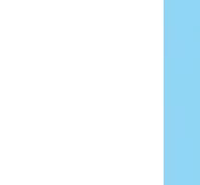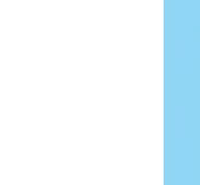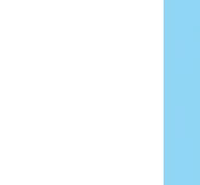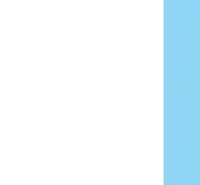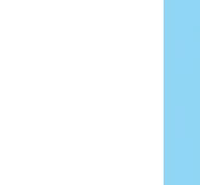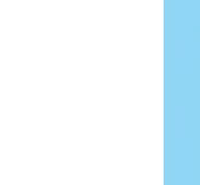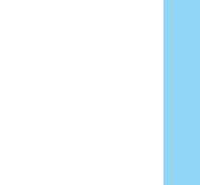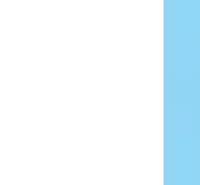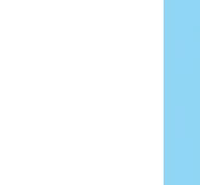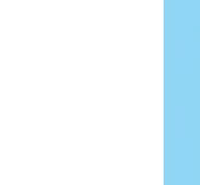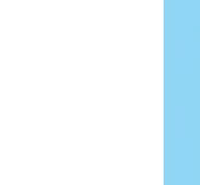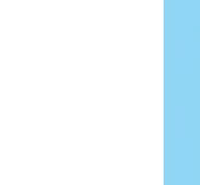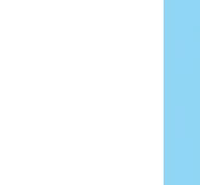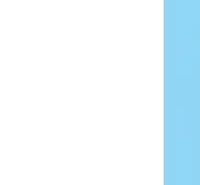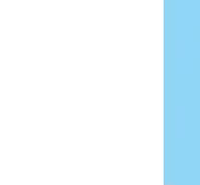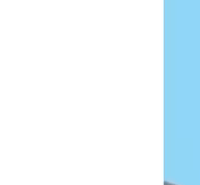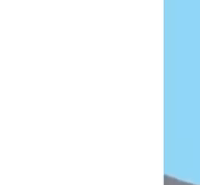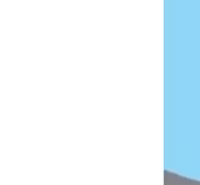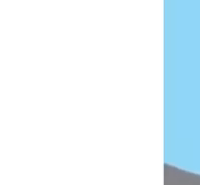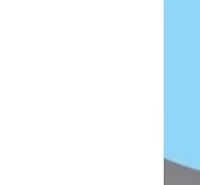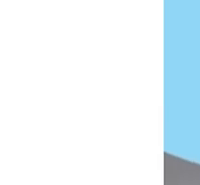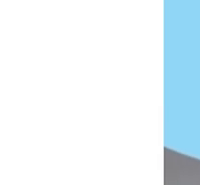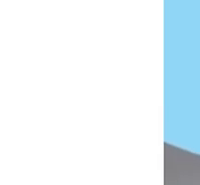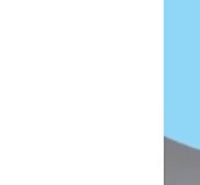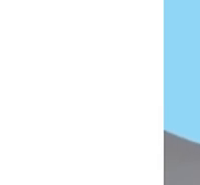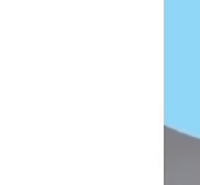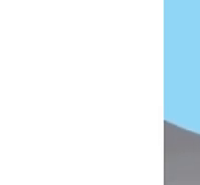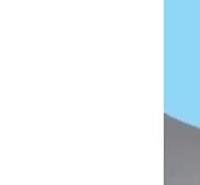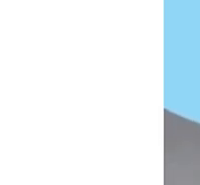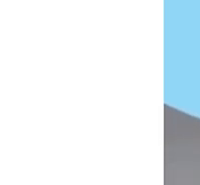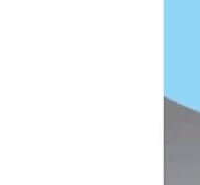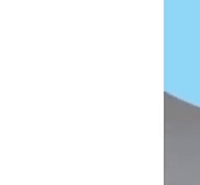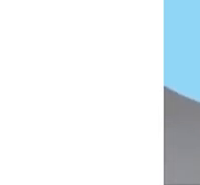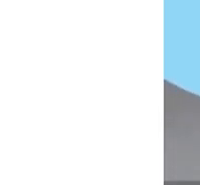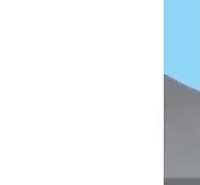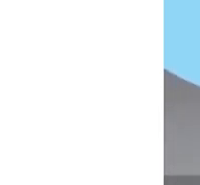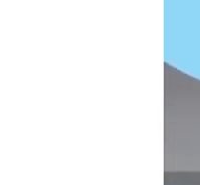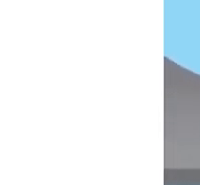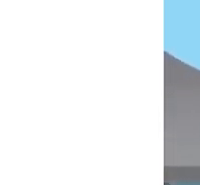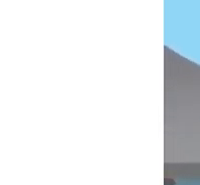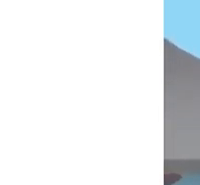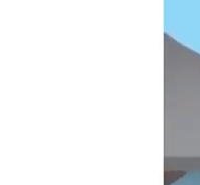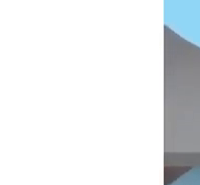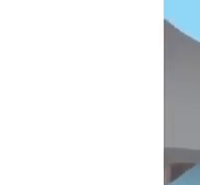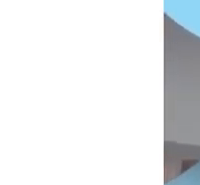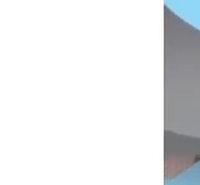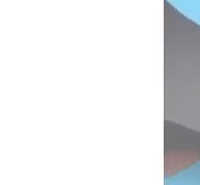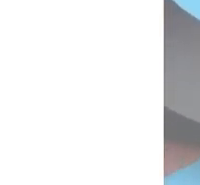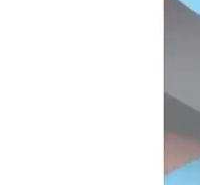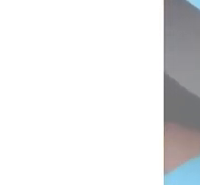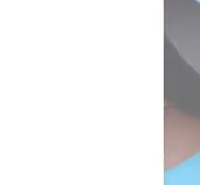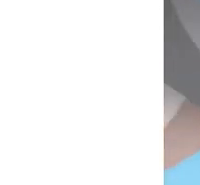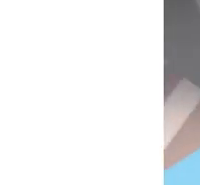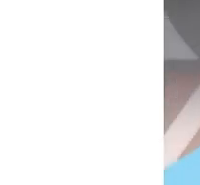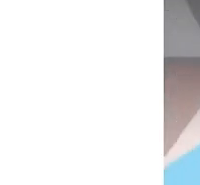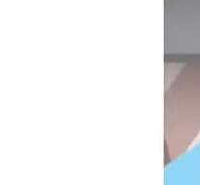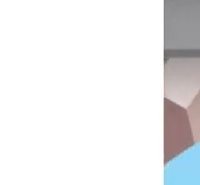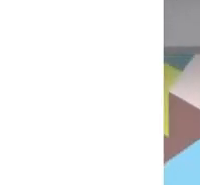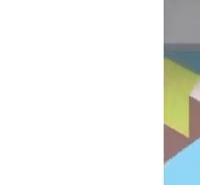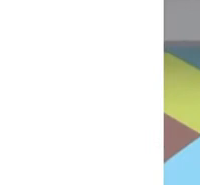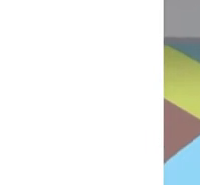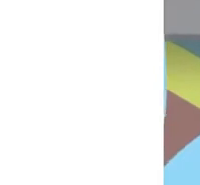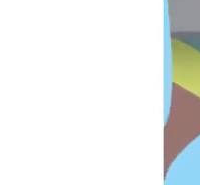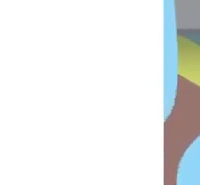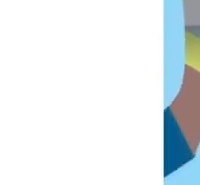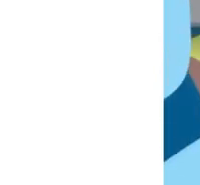Um deles é a água. Como é a principal fonte para a geração de energia elétrica no país, a sinalização sempre leva em conta a